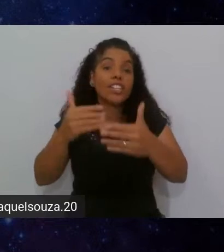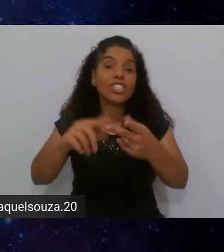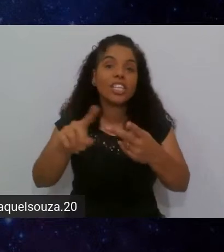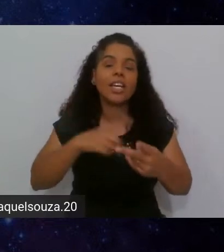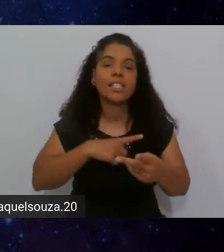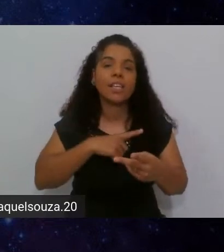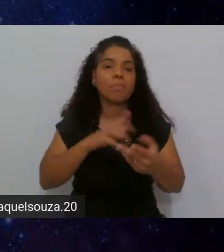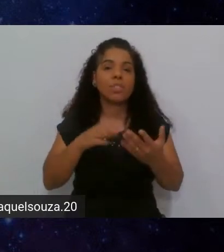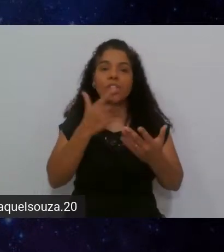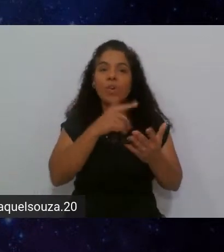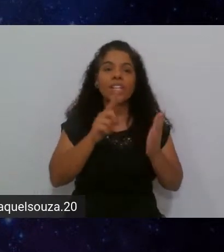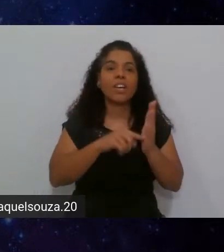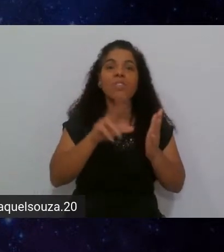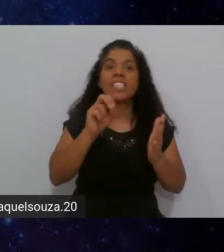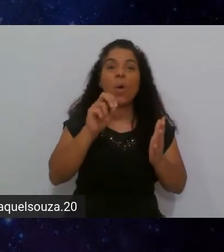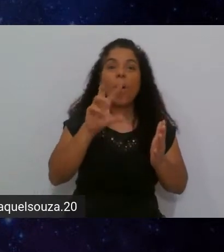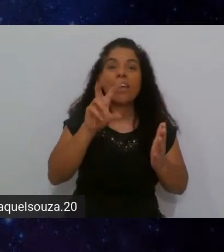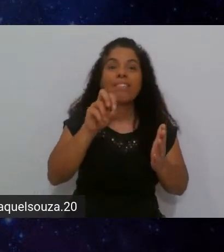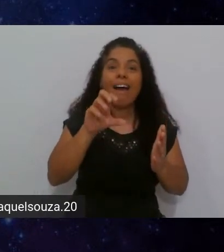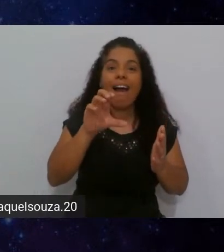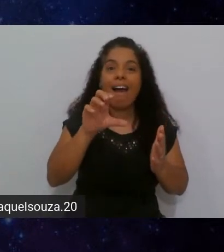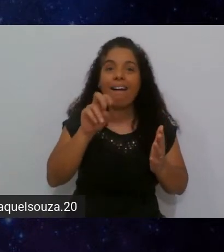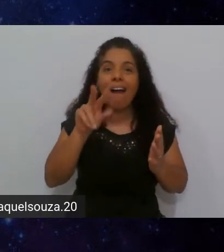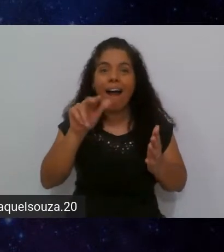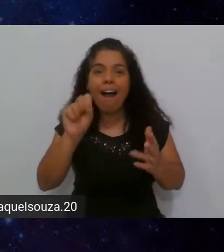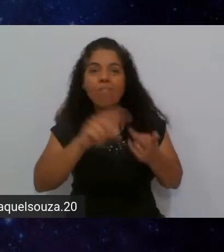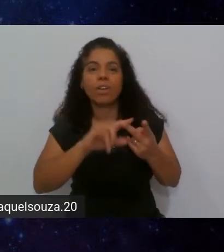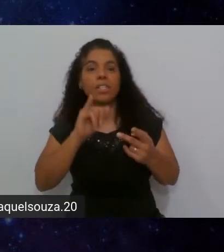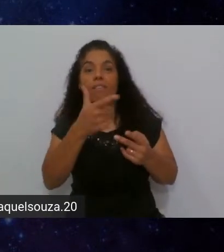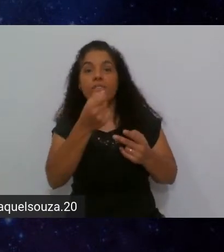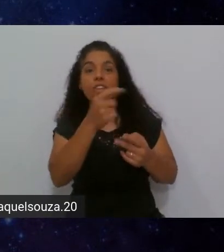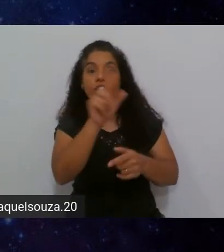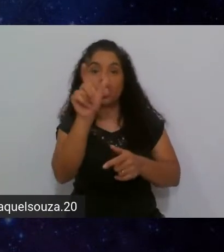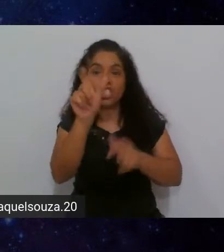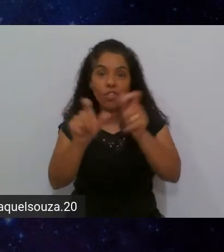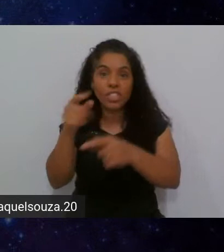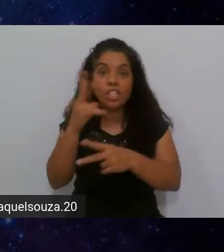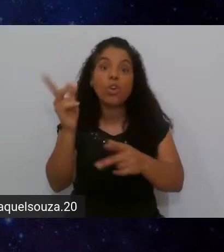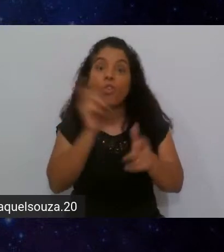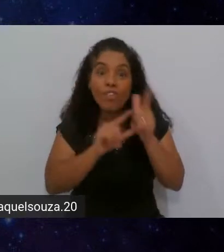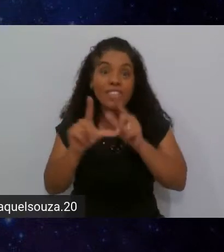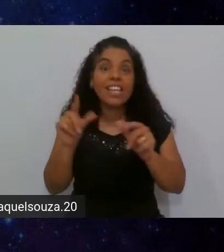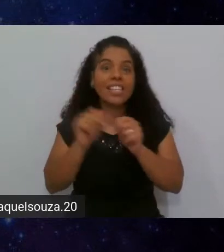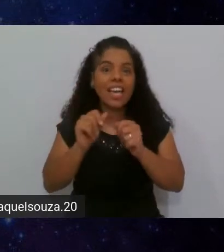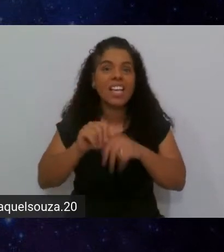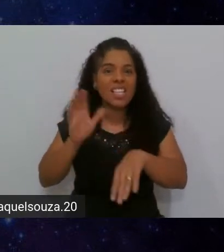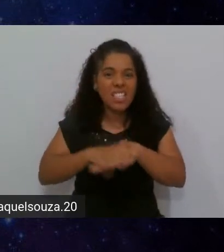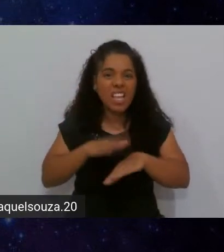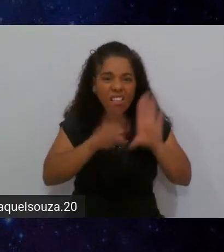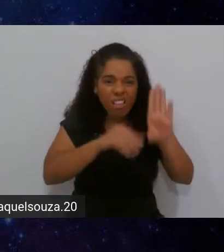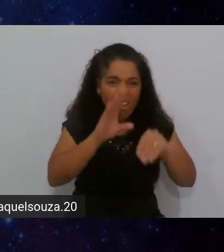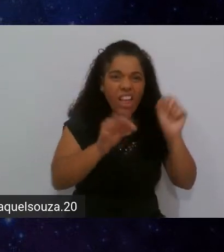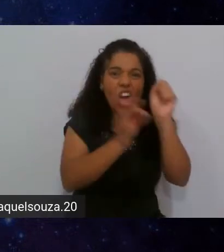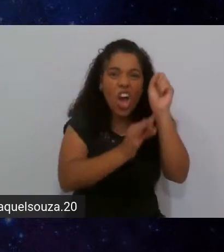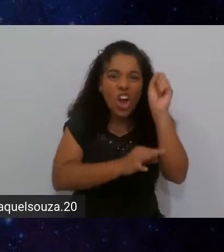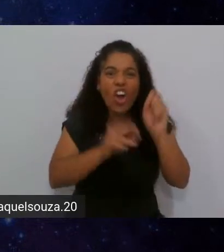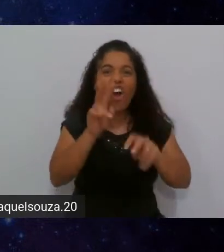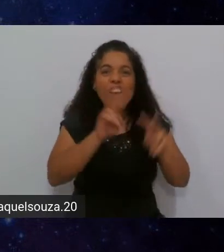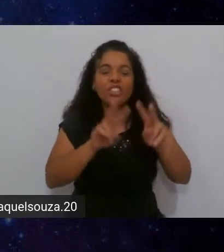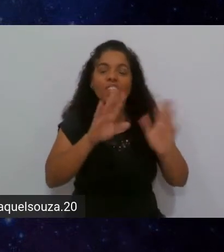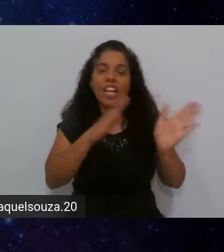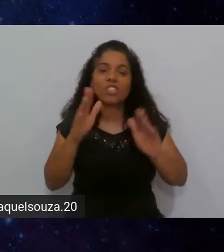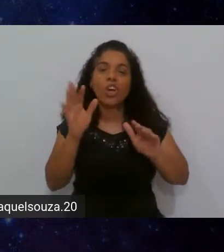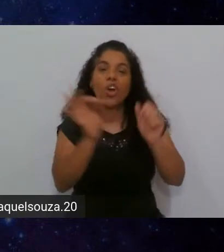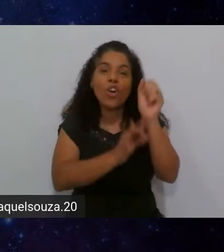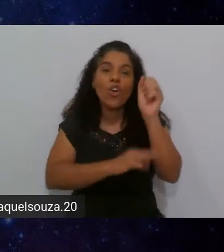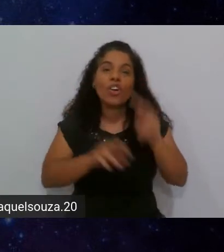canvas se vocês 20 de vocês pelo menos conseguirem ir lá e relar a no código durante o code review se